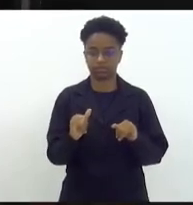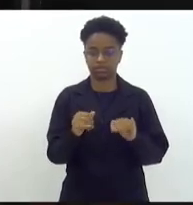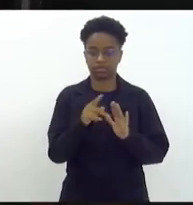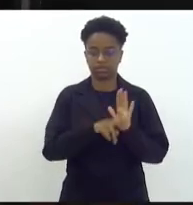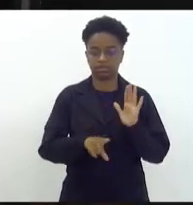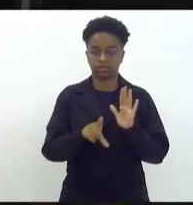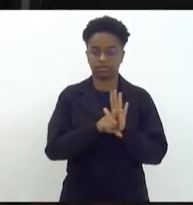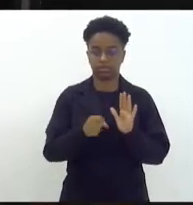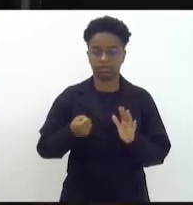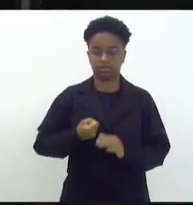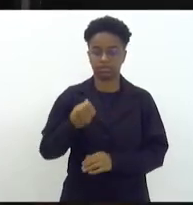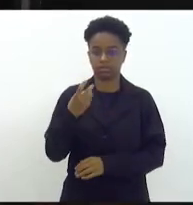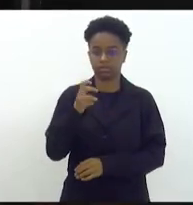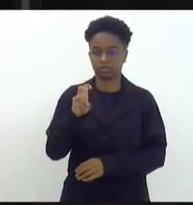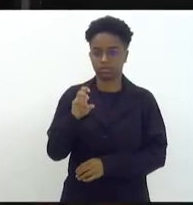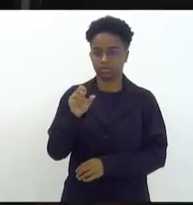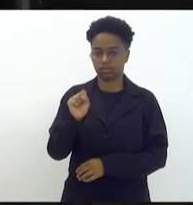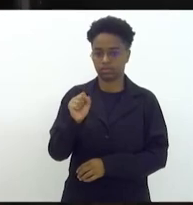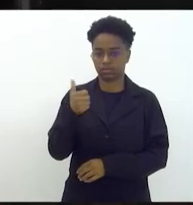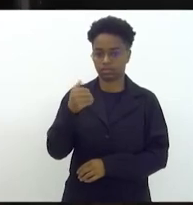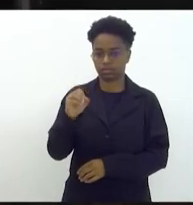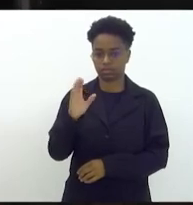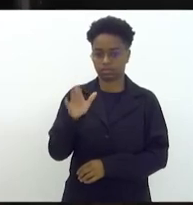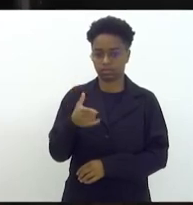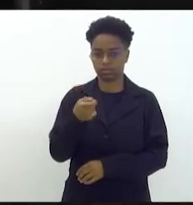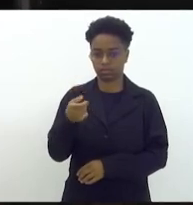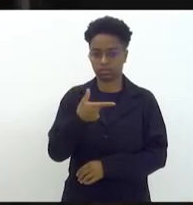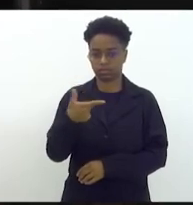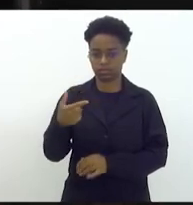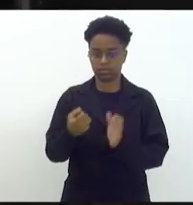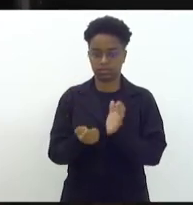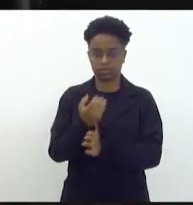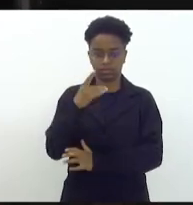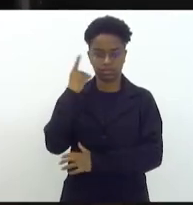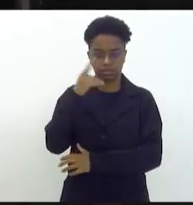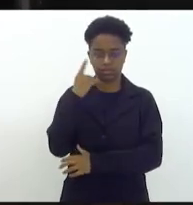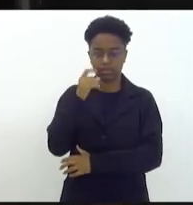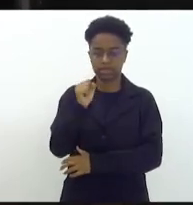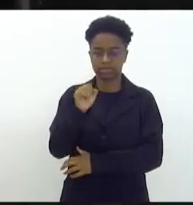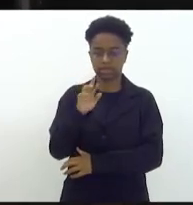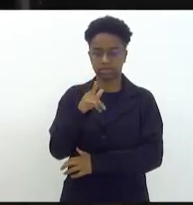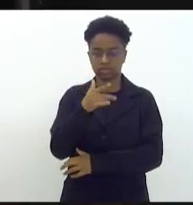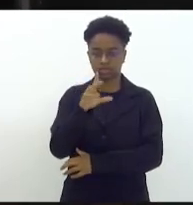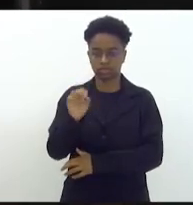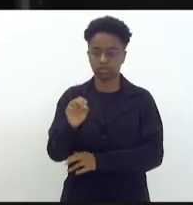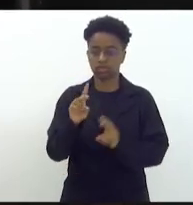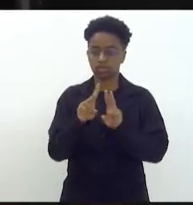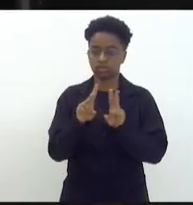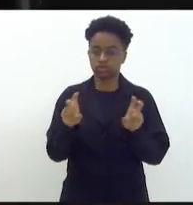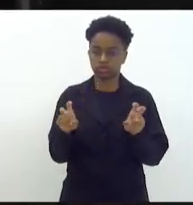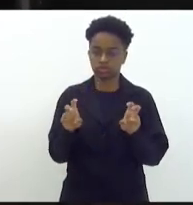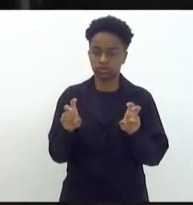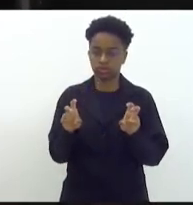Projeto de lei número 5810 de 22 de autoreio do deputado doutor Serginho, que dispõe sobre reconhecer